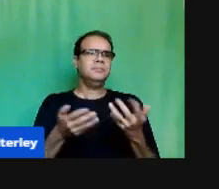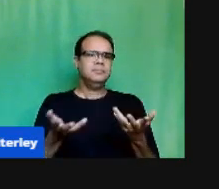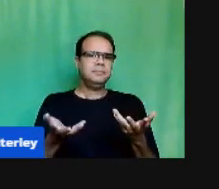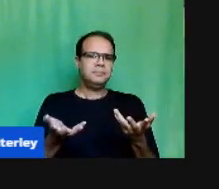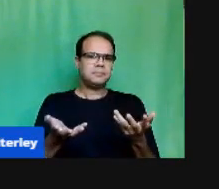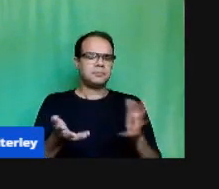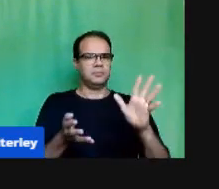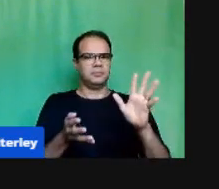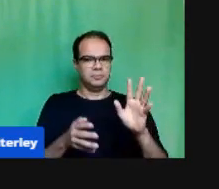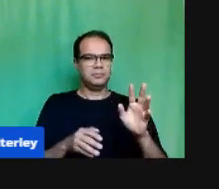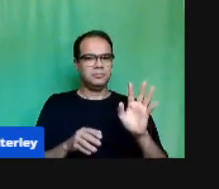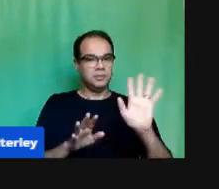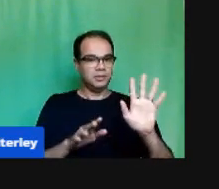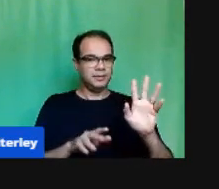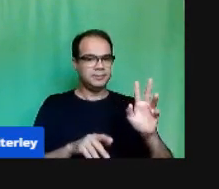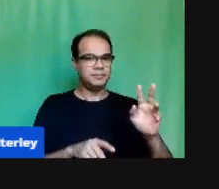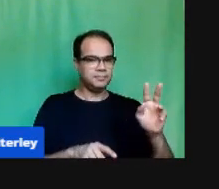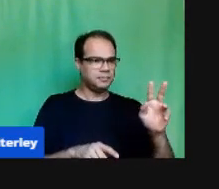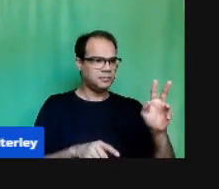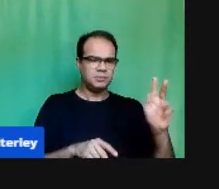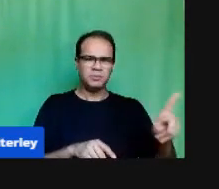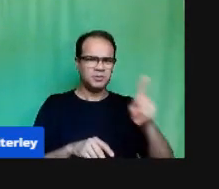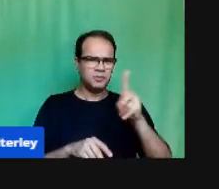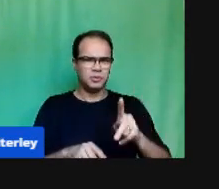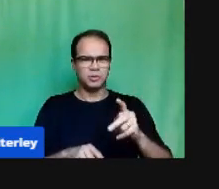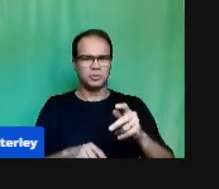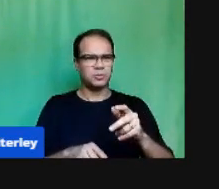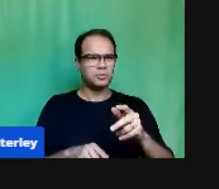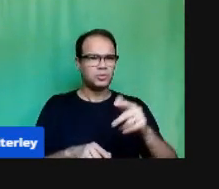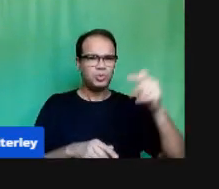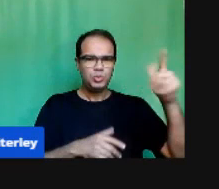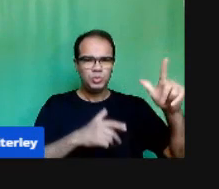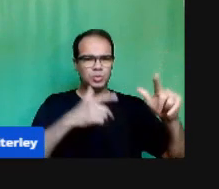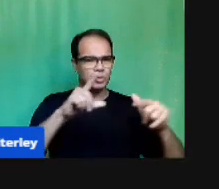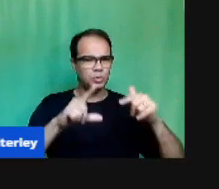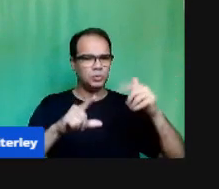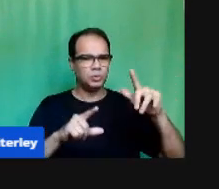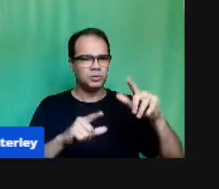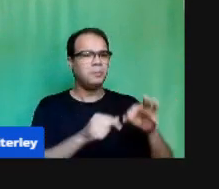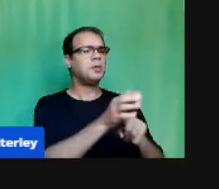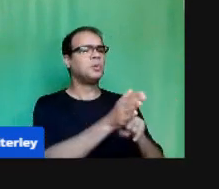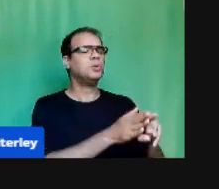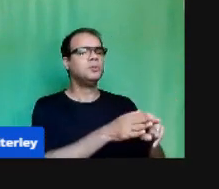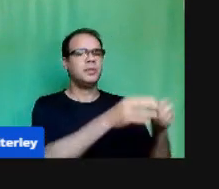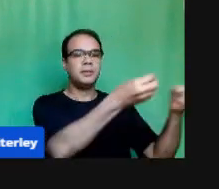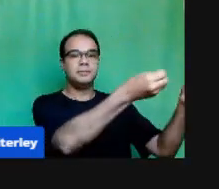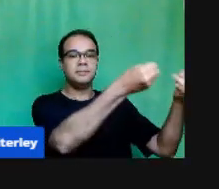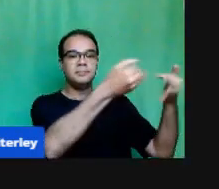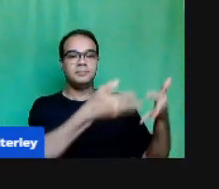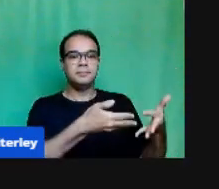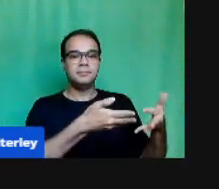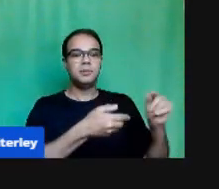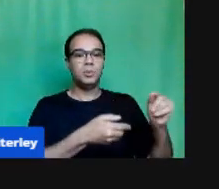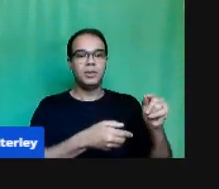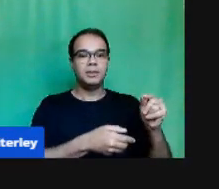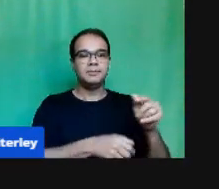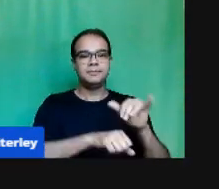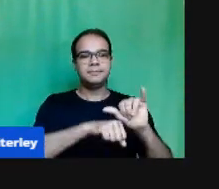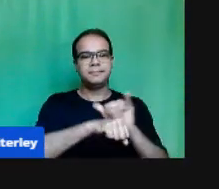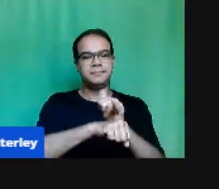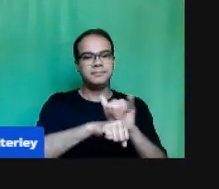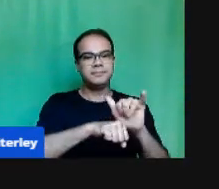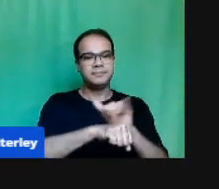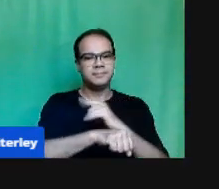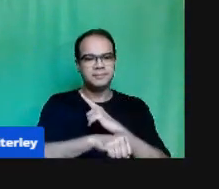história Para contar Sobre estratégias imaginadas Ou desenvolvidas Durante todo esse